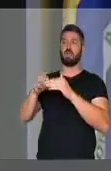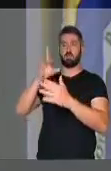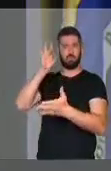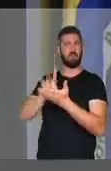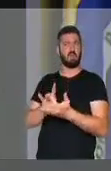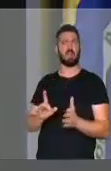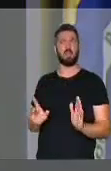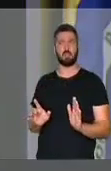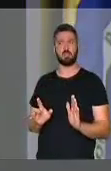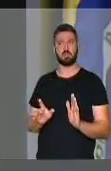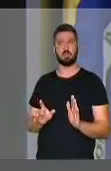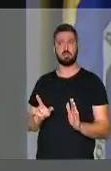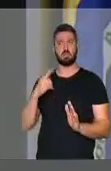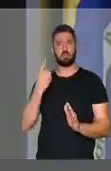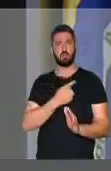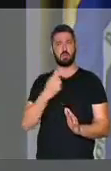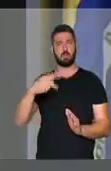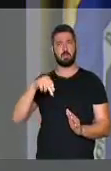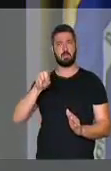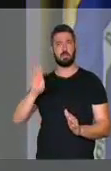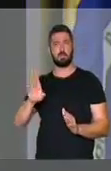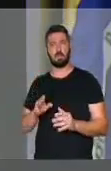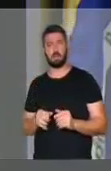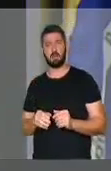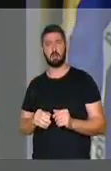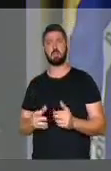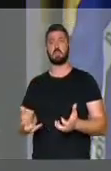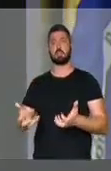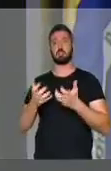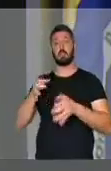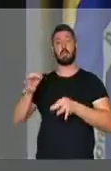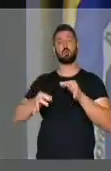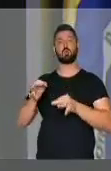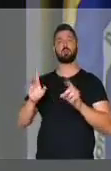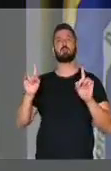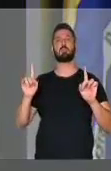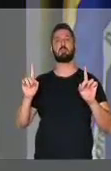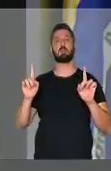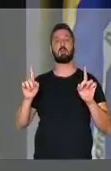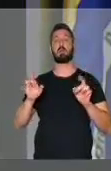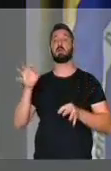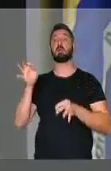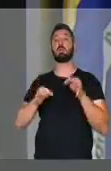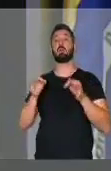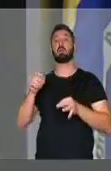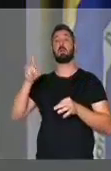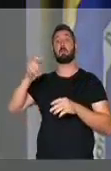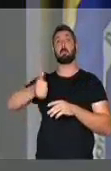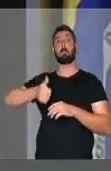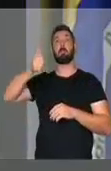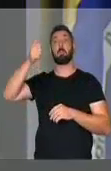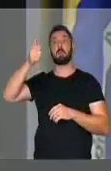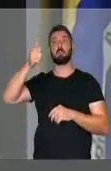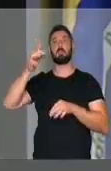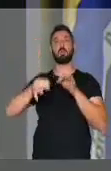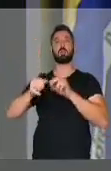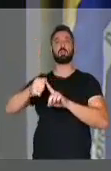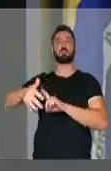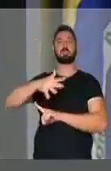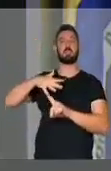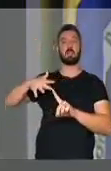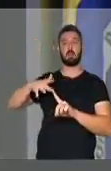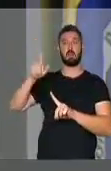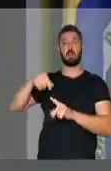com toda sinceridade. Nós do PMDB queremos justiça. E a justiça é, primeiro, justiça